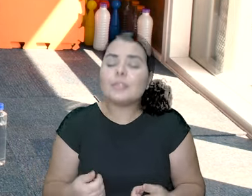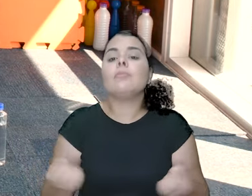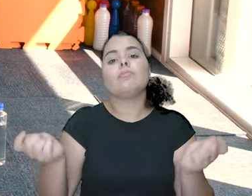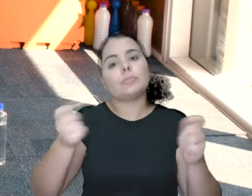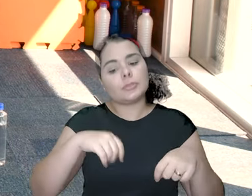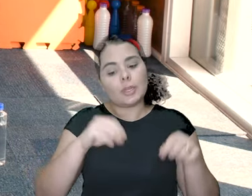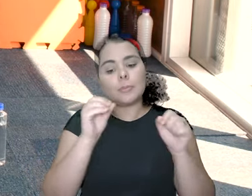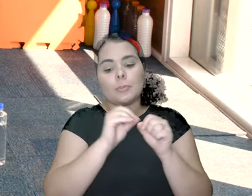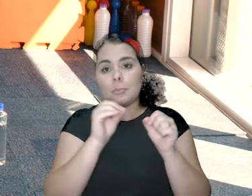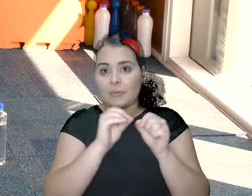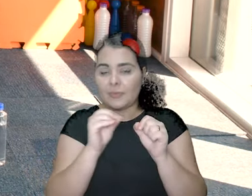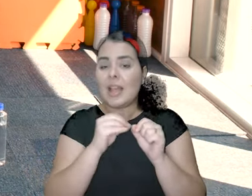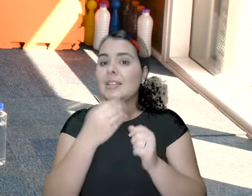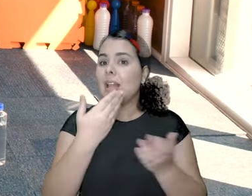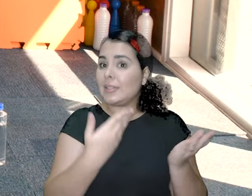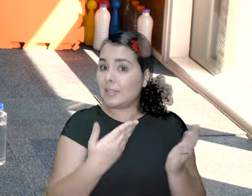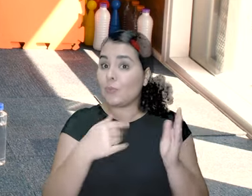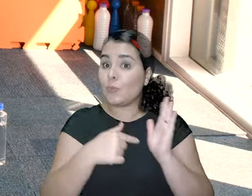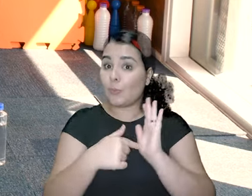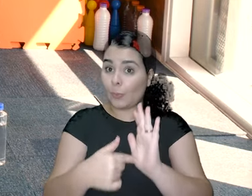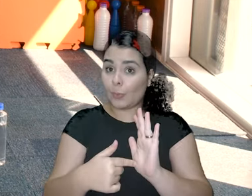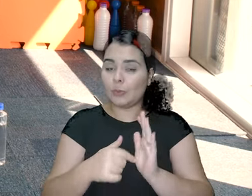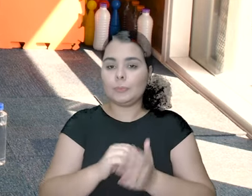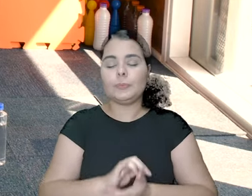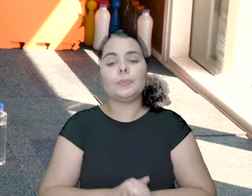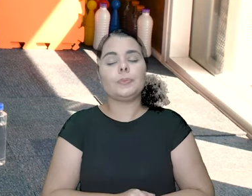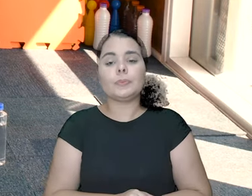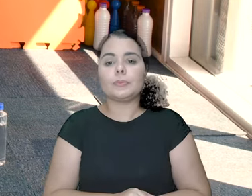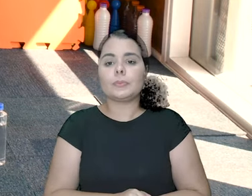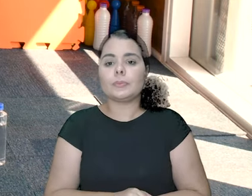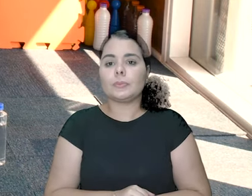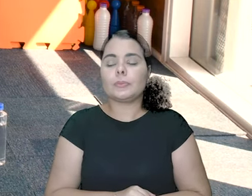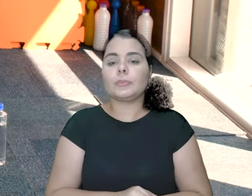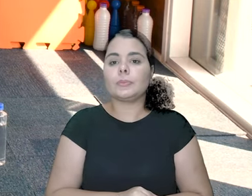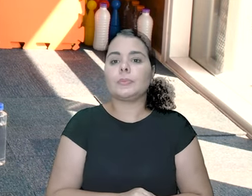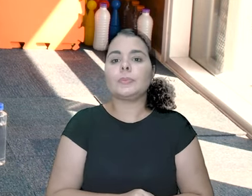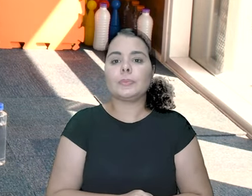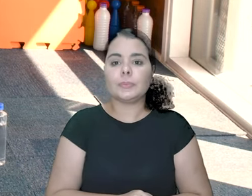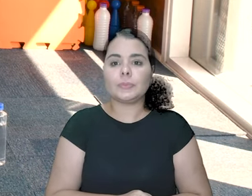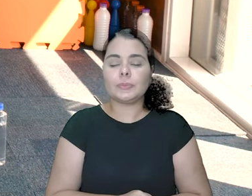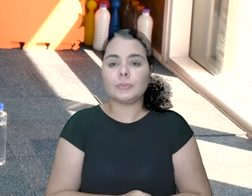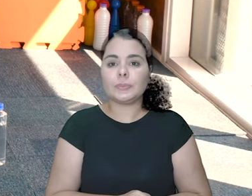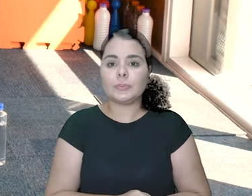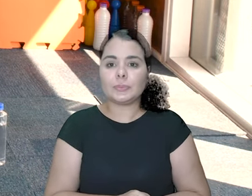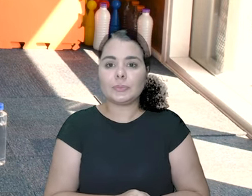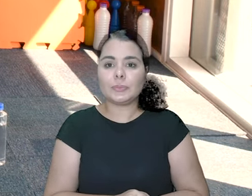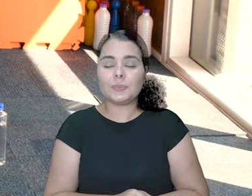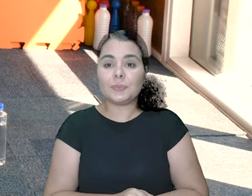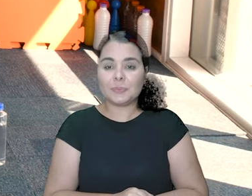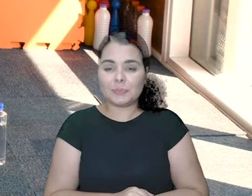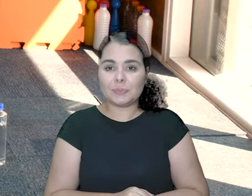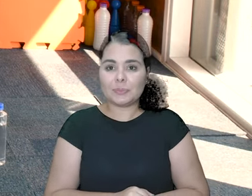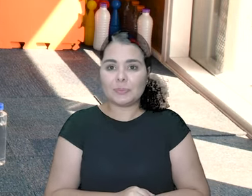Cansei, Kiki! É enroladinho. Não tem problema. Não tem problema.